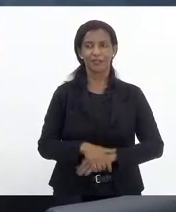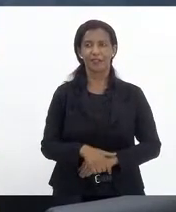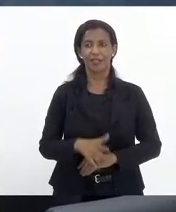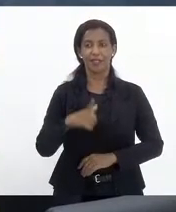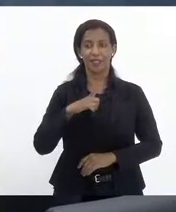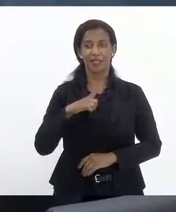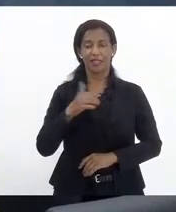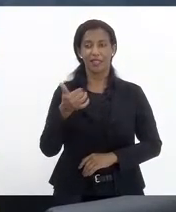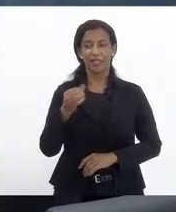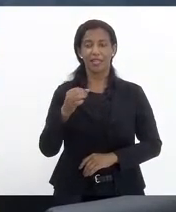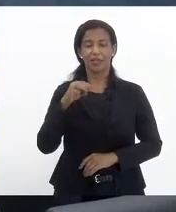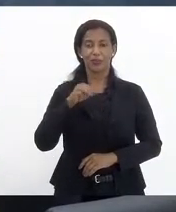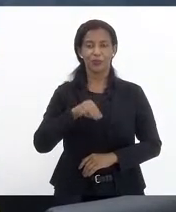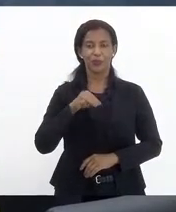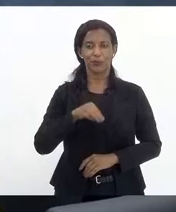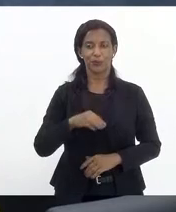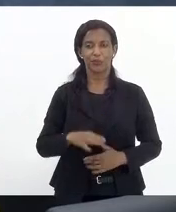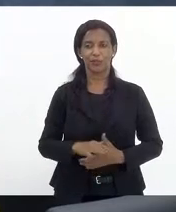Vossa excelência de ponte de dez minutos.